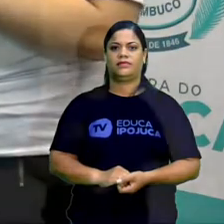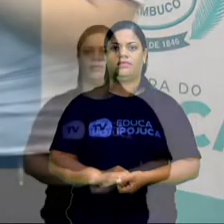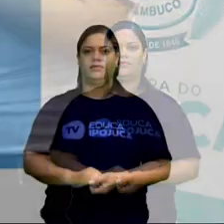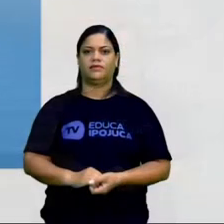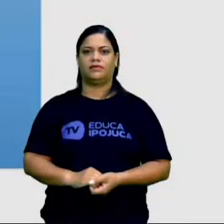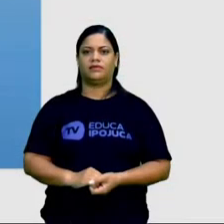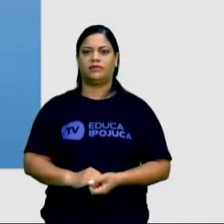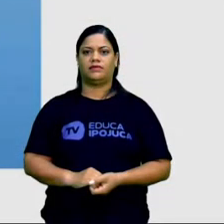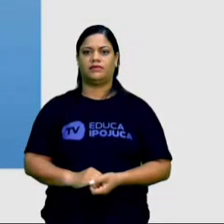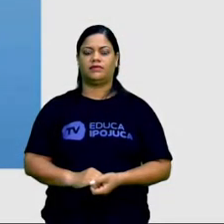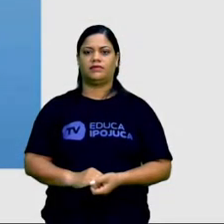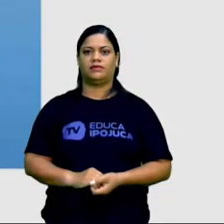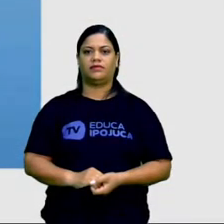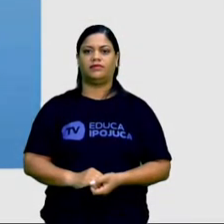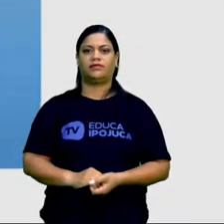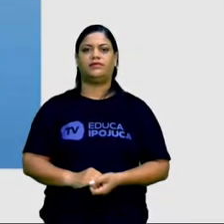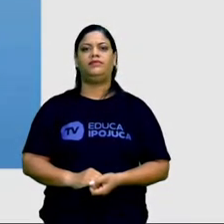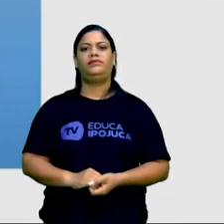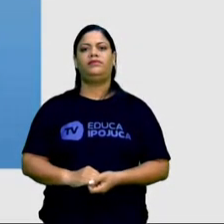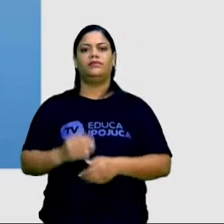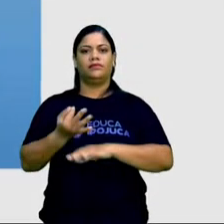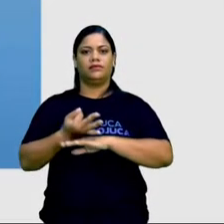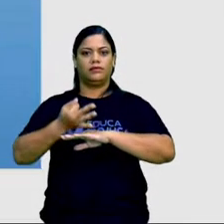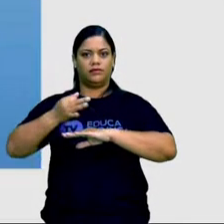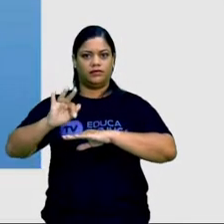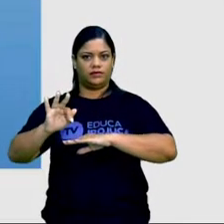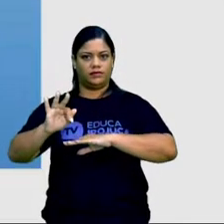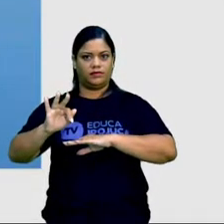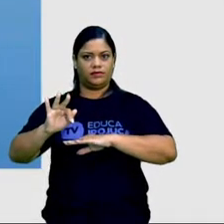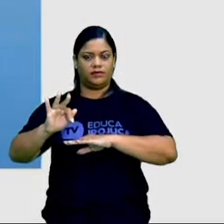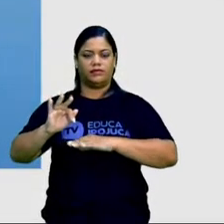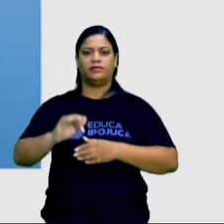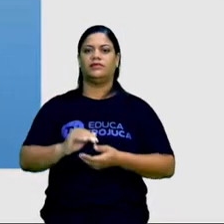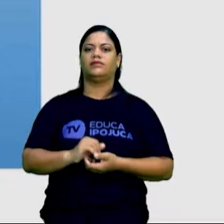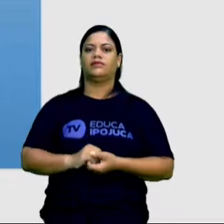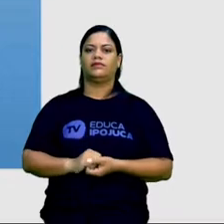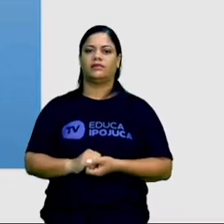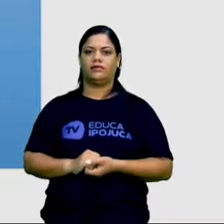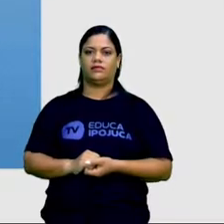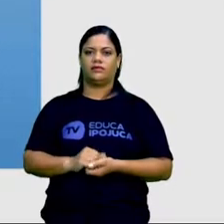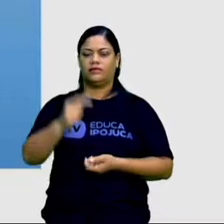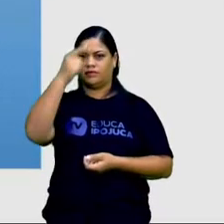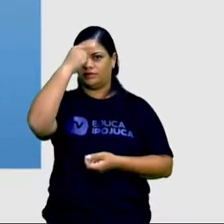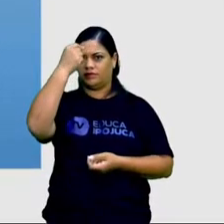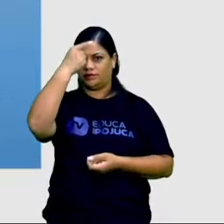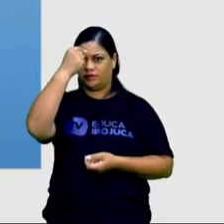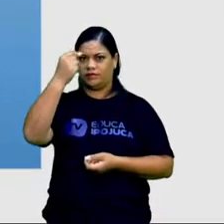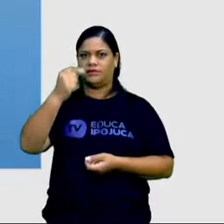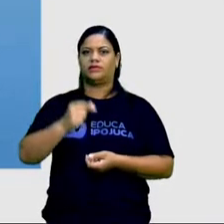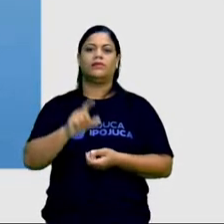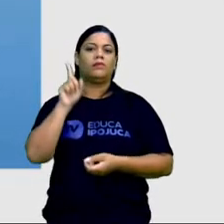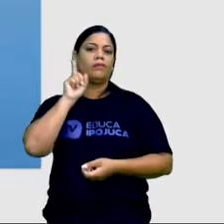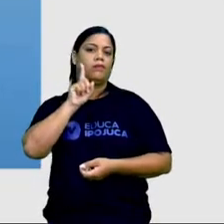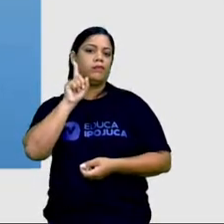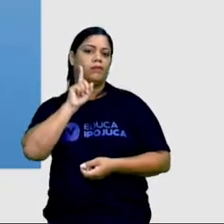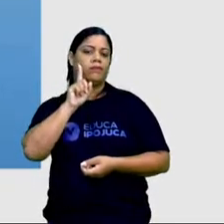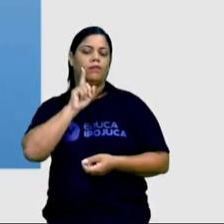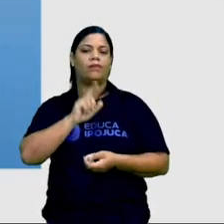Tipos de fake news. O First Draft, um projeto da Universidade de Harvard, nos Estados Unidos,